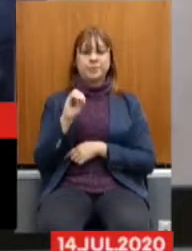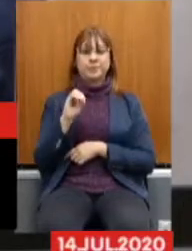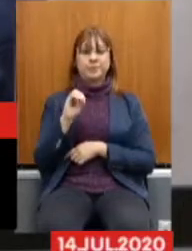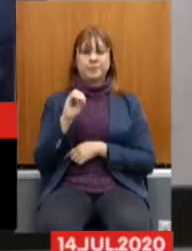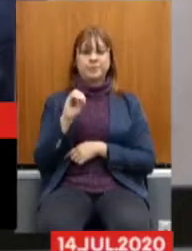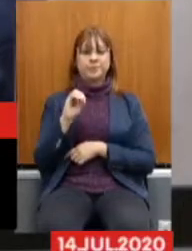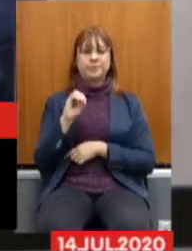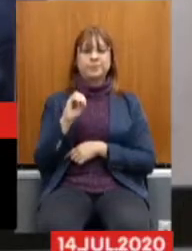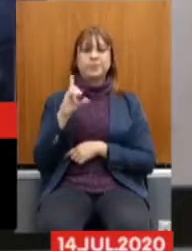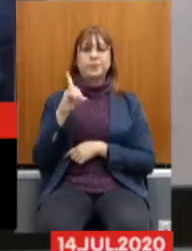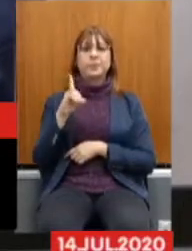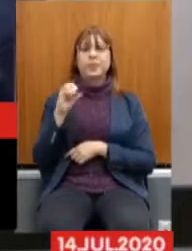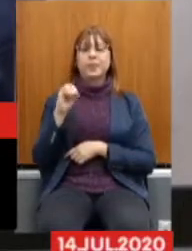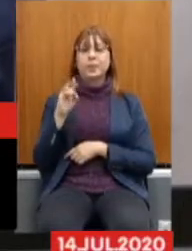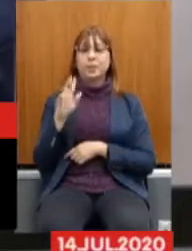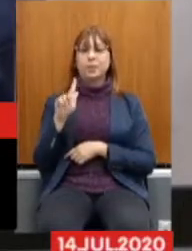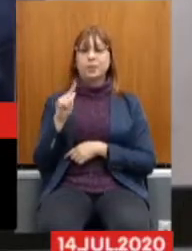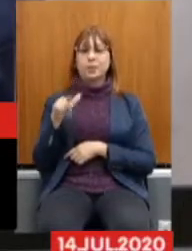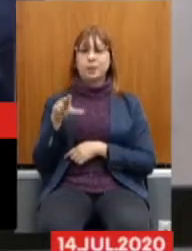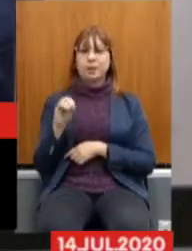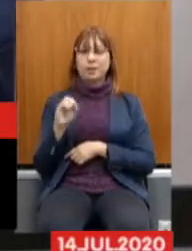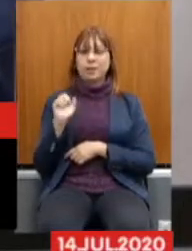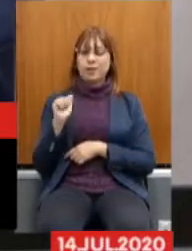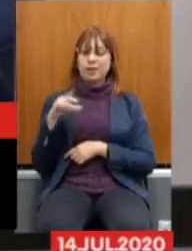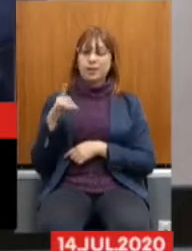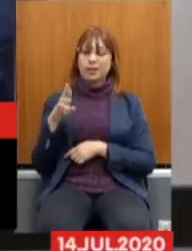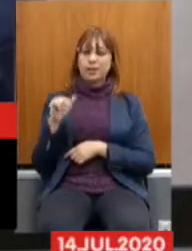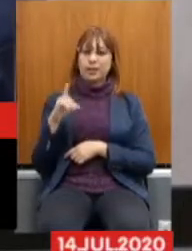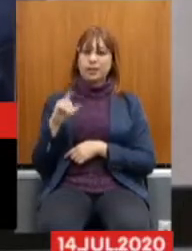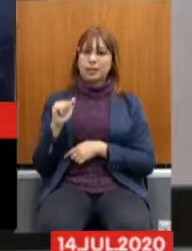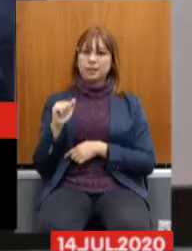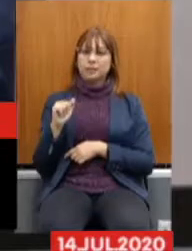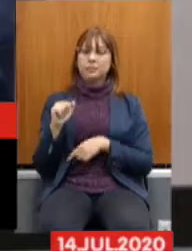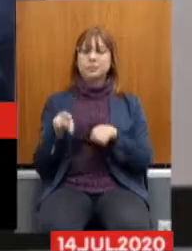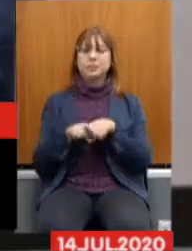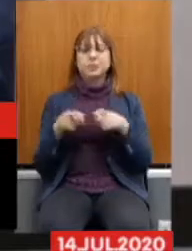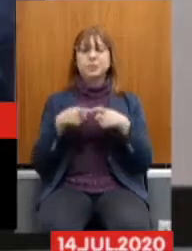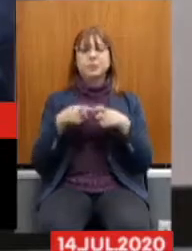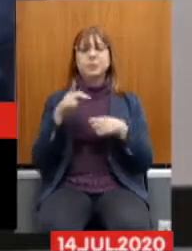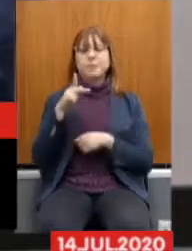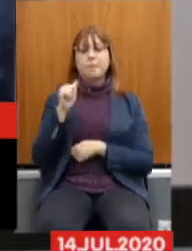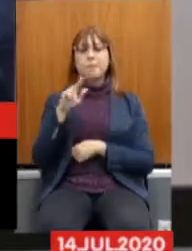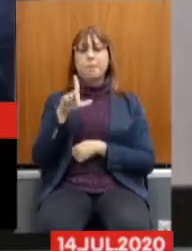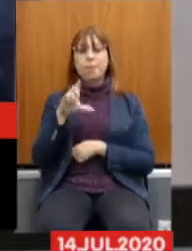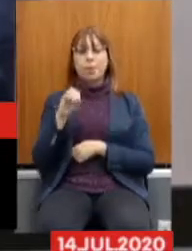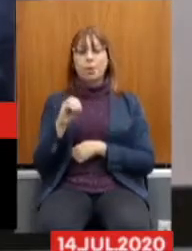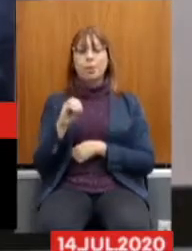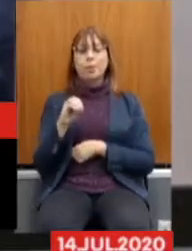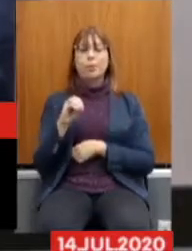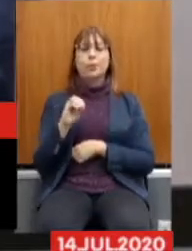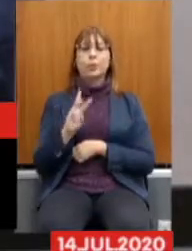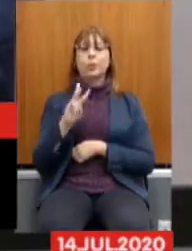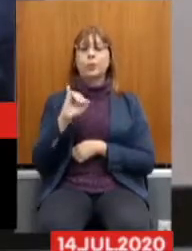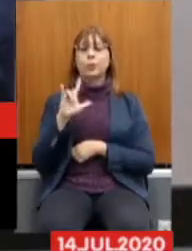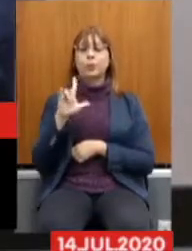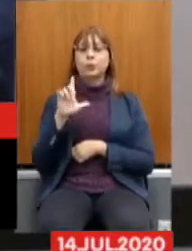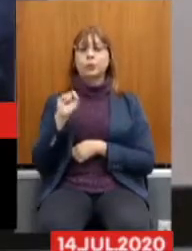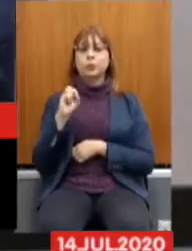Dorgal Andrade. Andrade, Dr. Paulo, Dr. Wilson Batista,